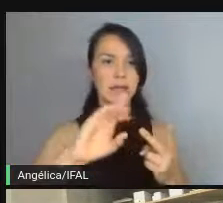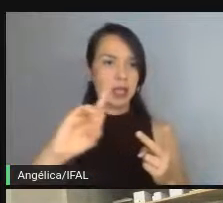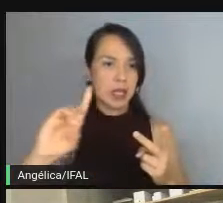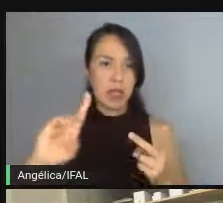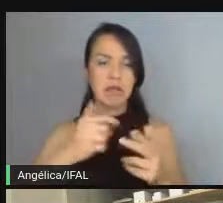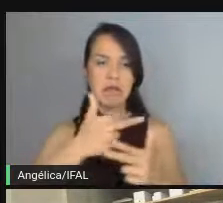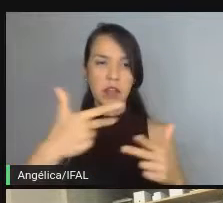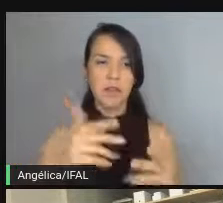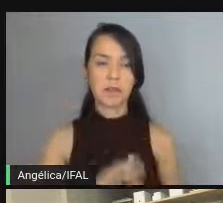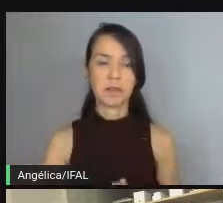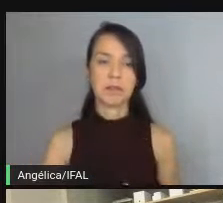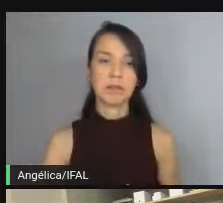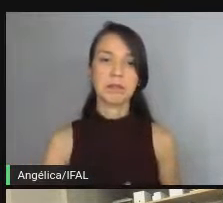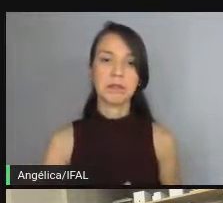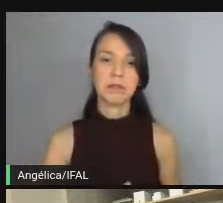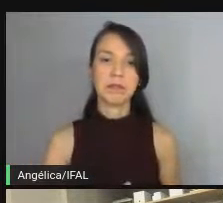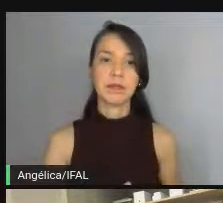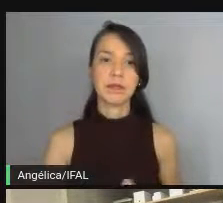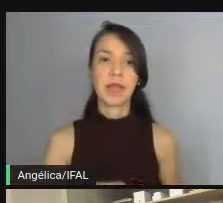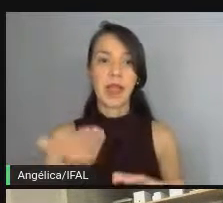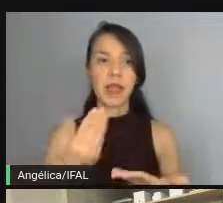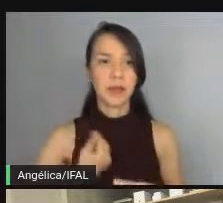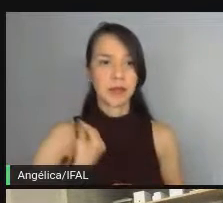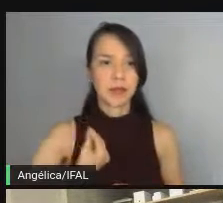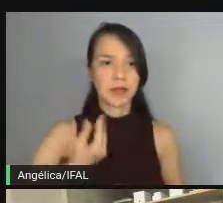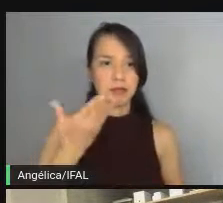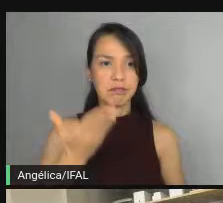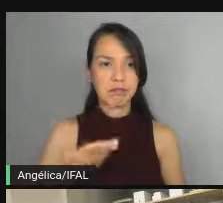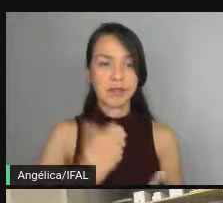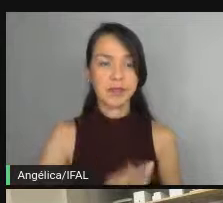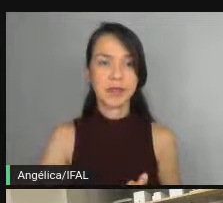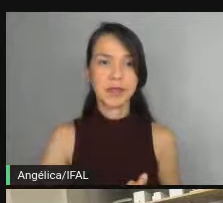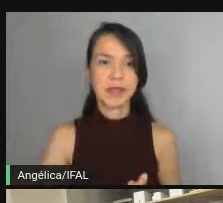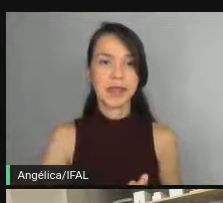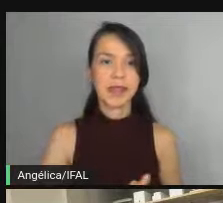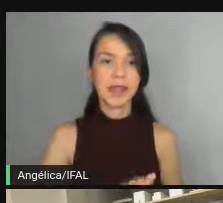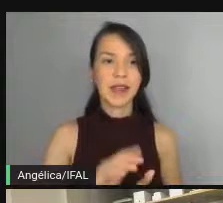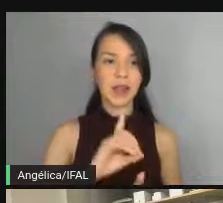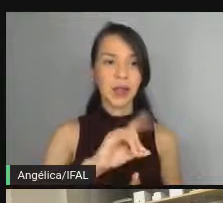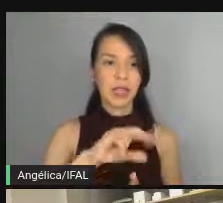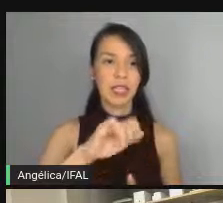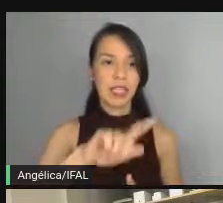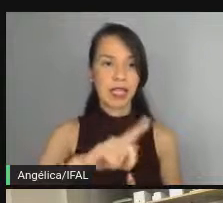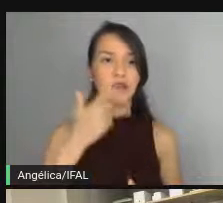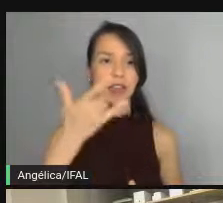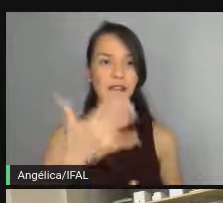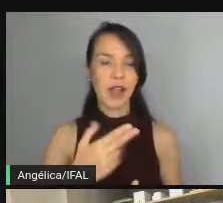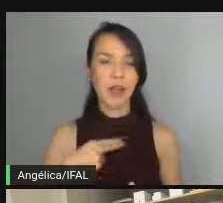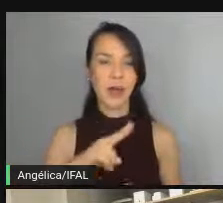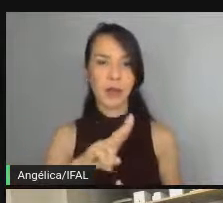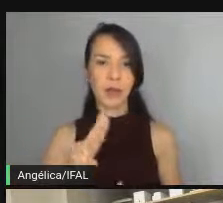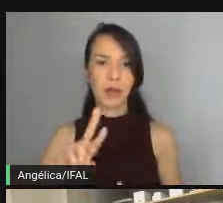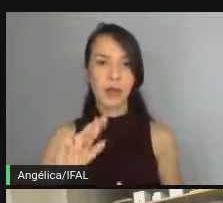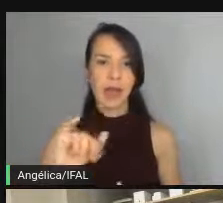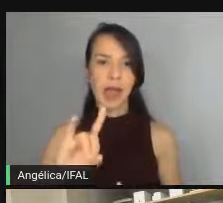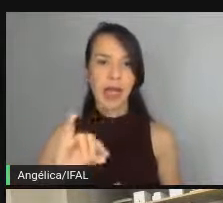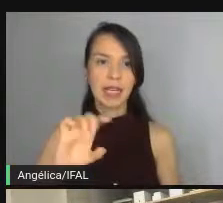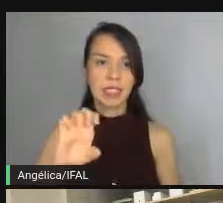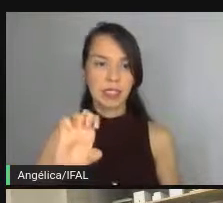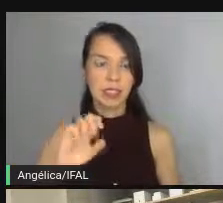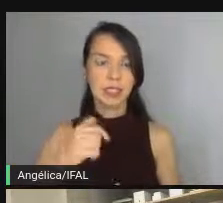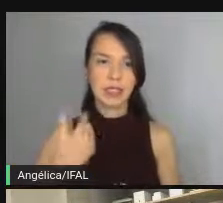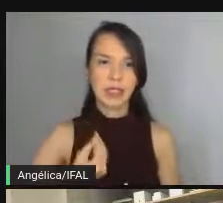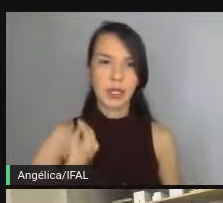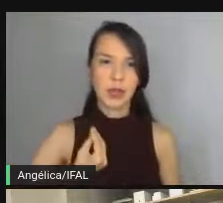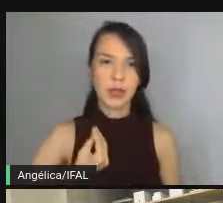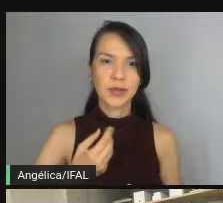diante. Aqui está um pouquinho sobre mim. O Fireman já comentou. Meu nome é Rashid Calazans. Eu posso dizer que eu